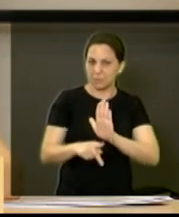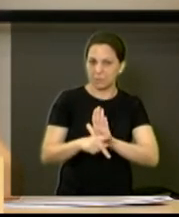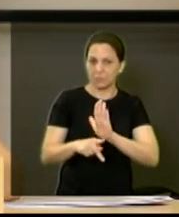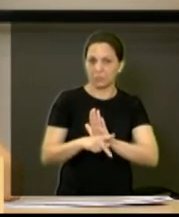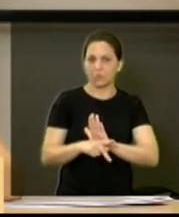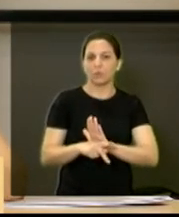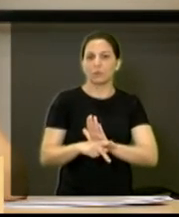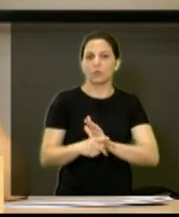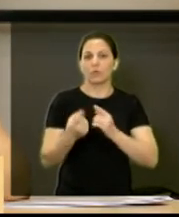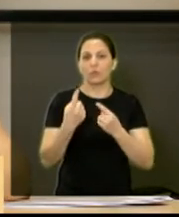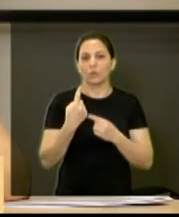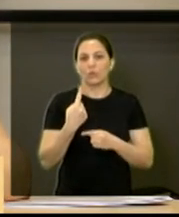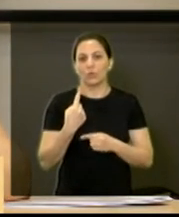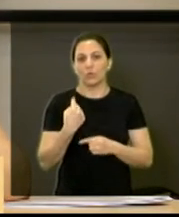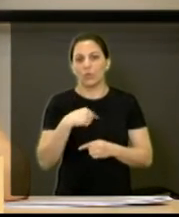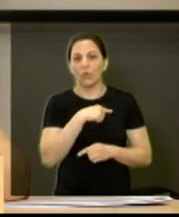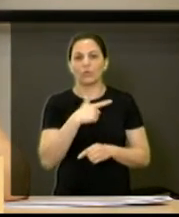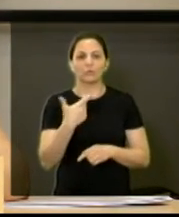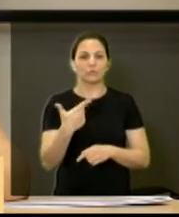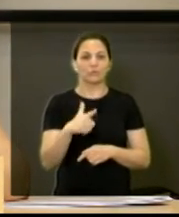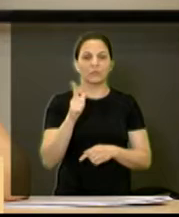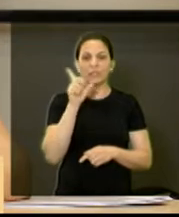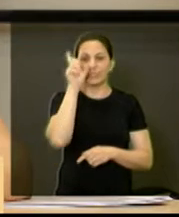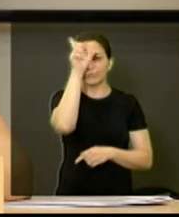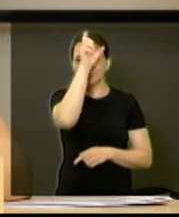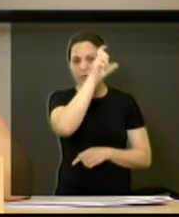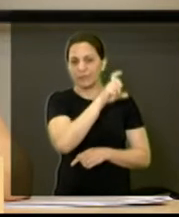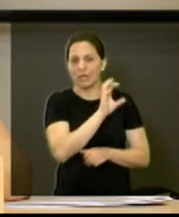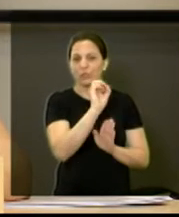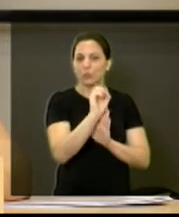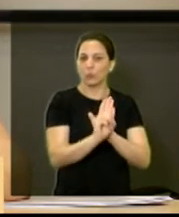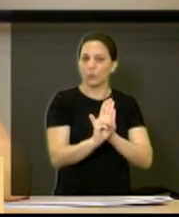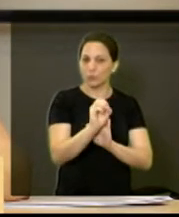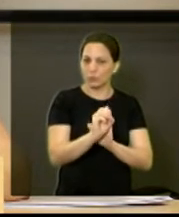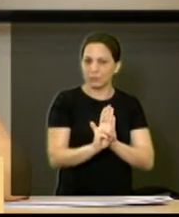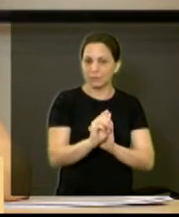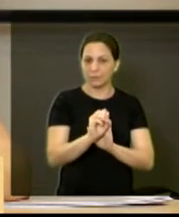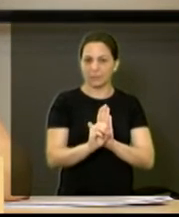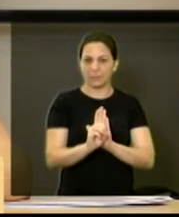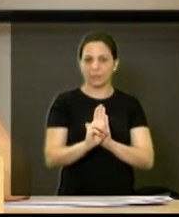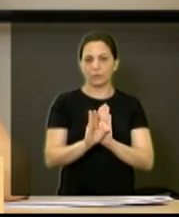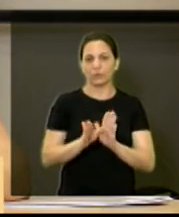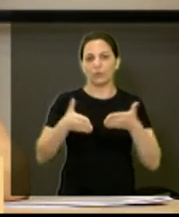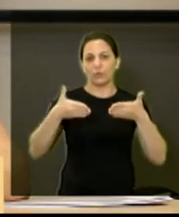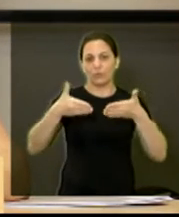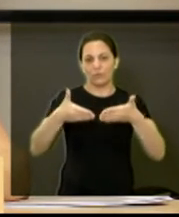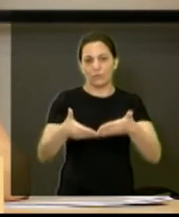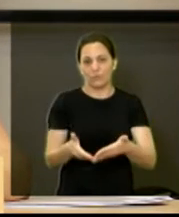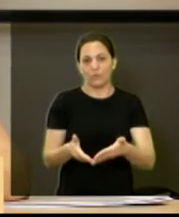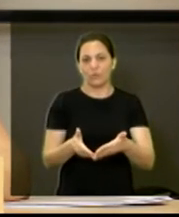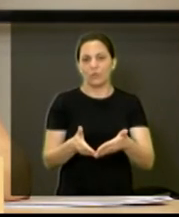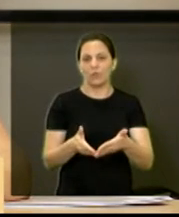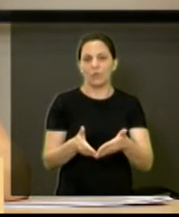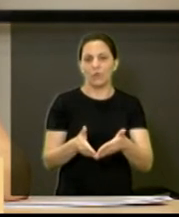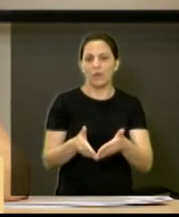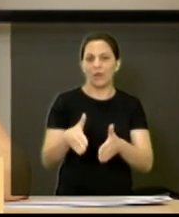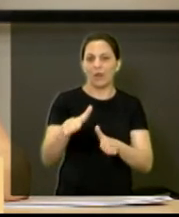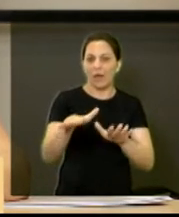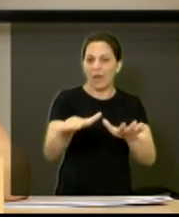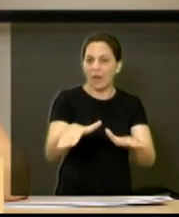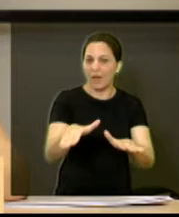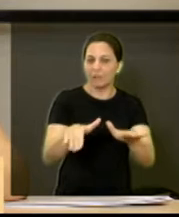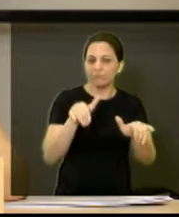nós não temos a dificuldade no orçamento no que diz respeito à abordagem, ao